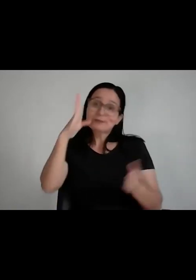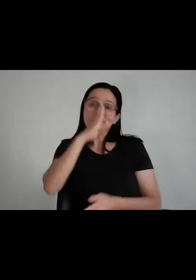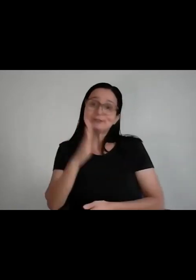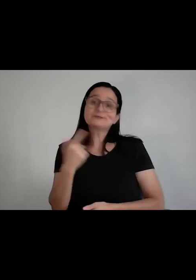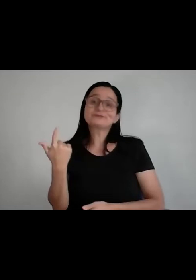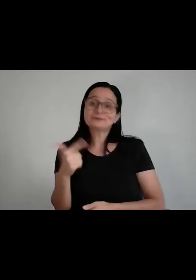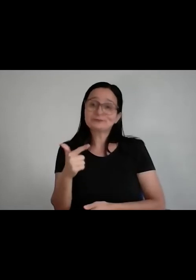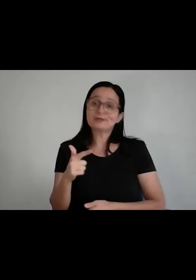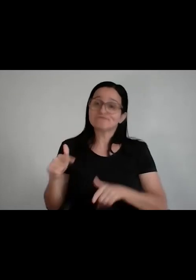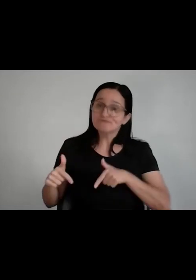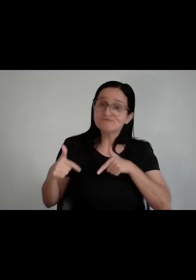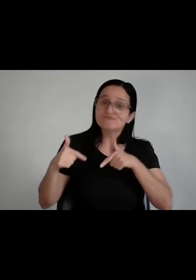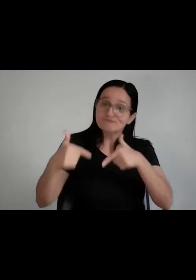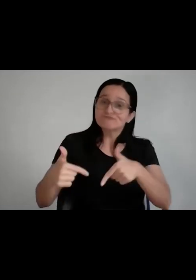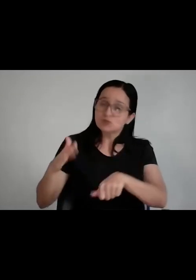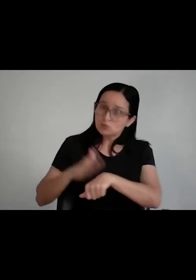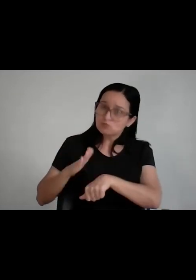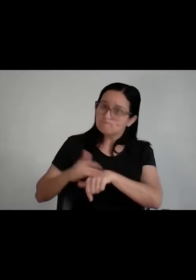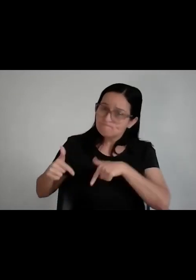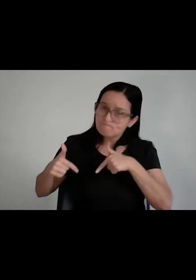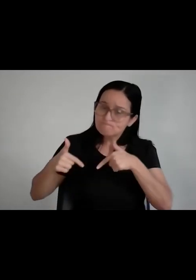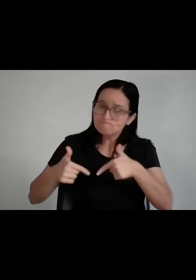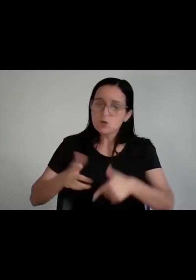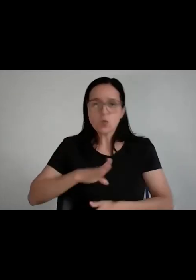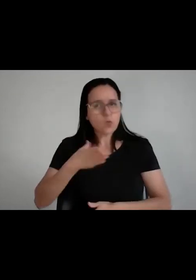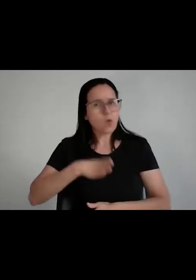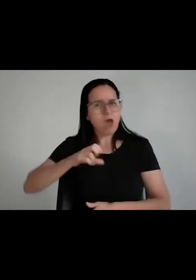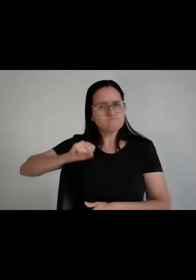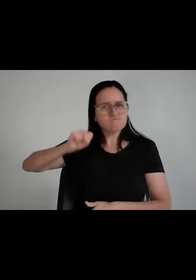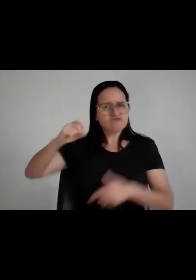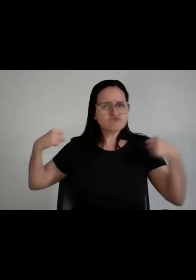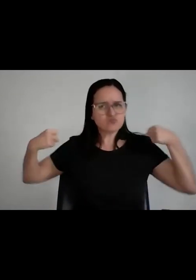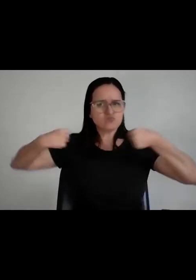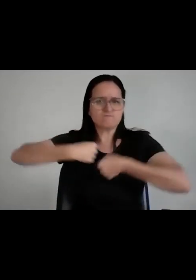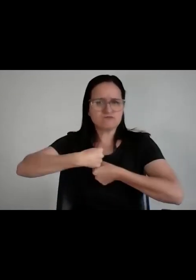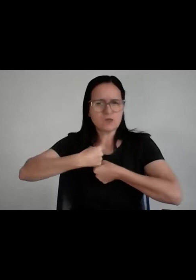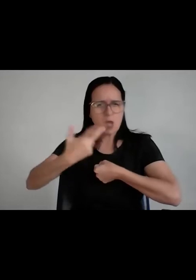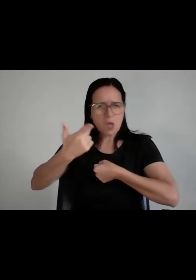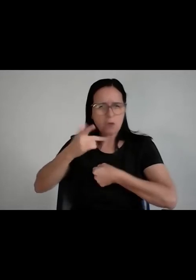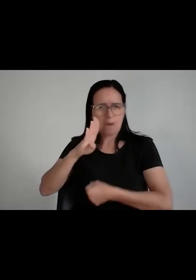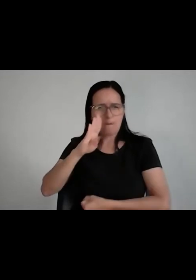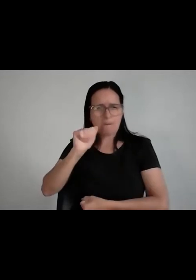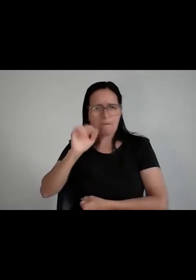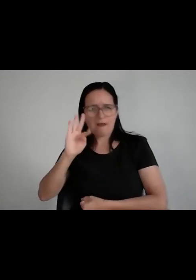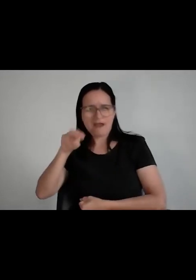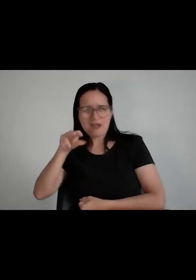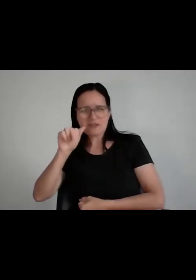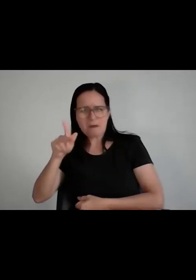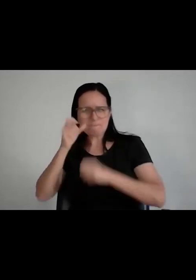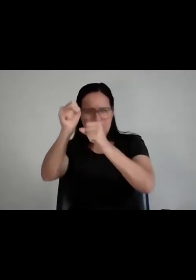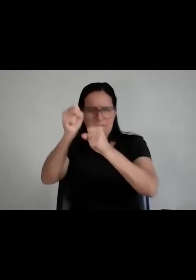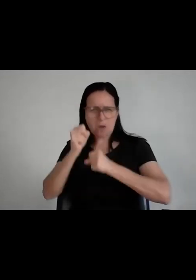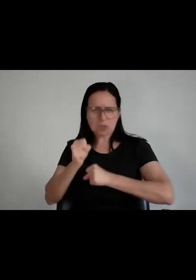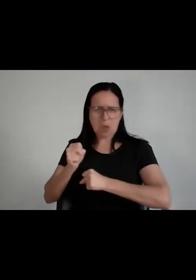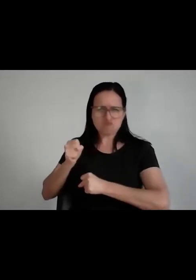de super-heróis, cinto, né? De funcionalidade lá do Batman, arruma aí um super-poder aí e vai para frente, desistir